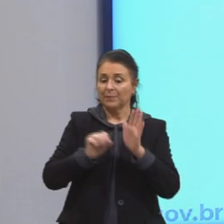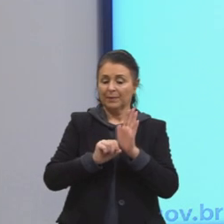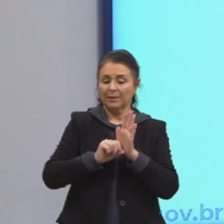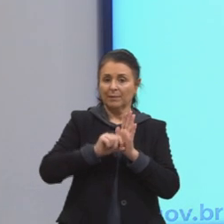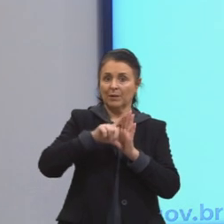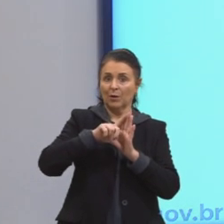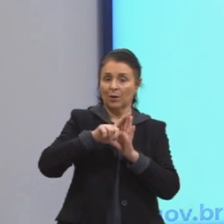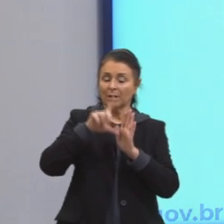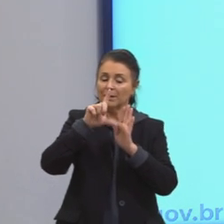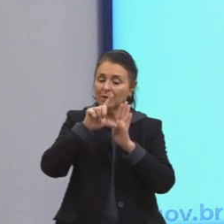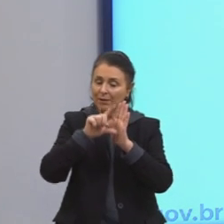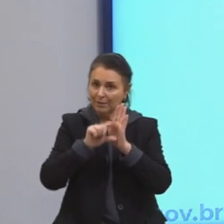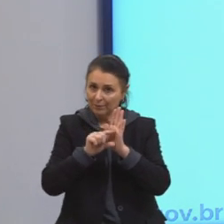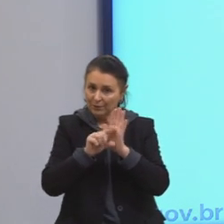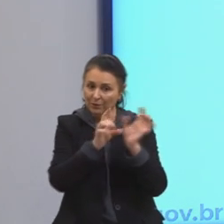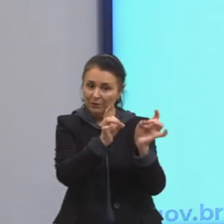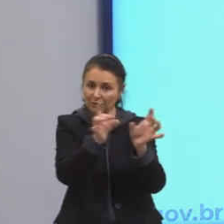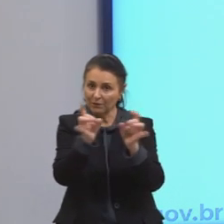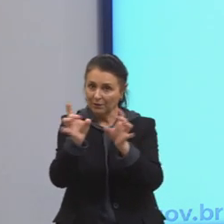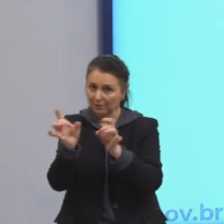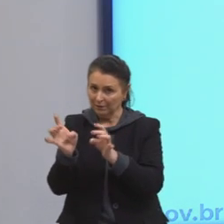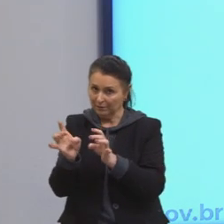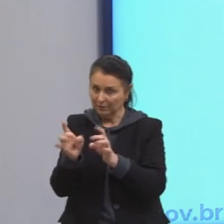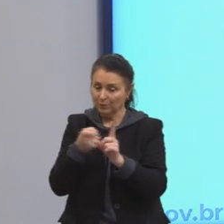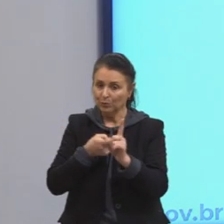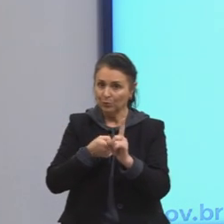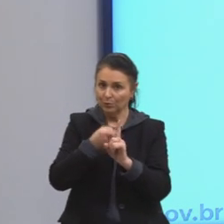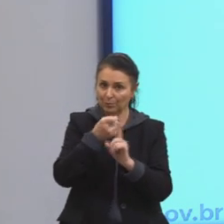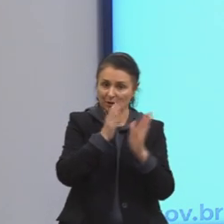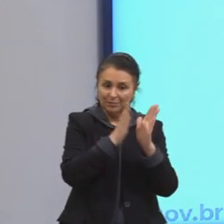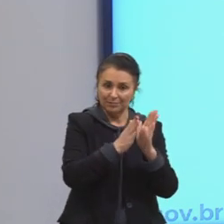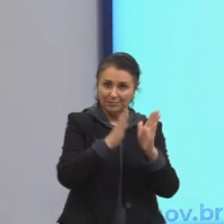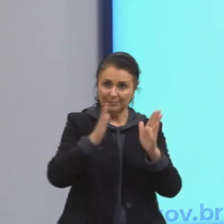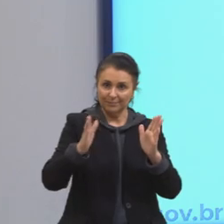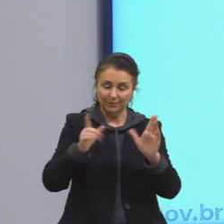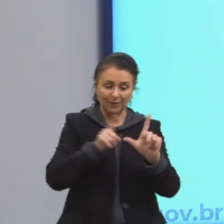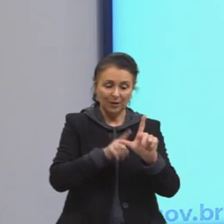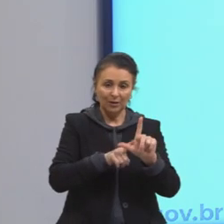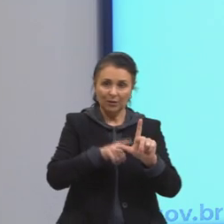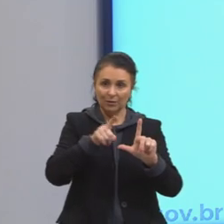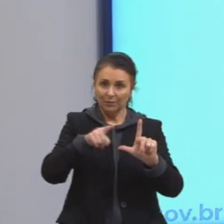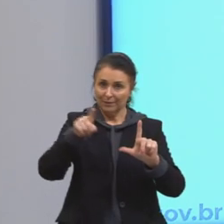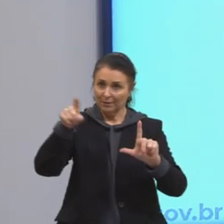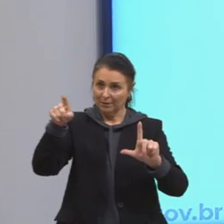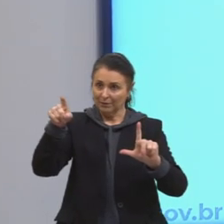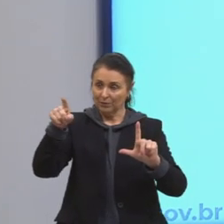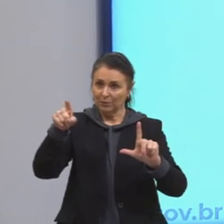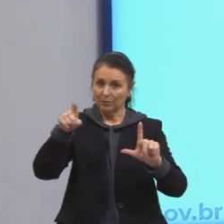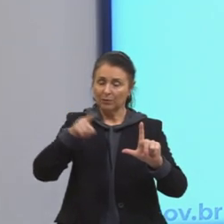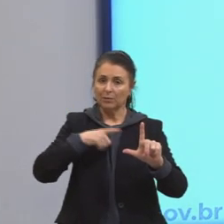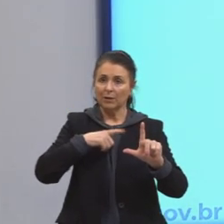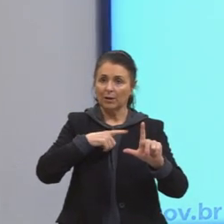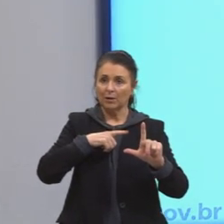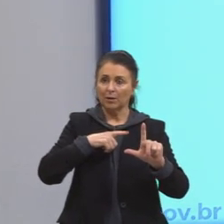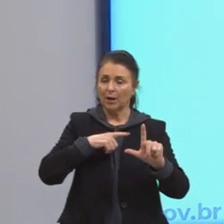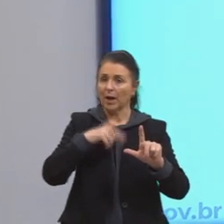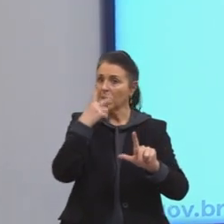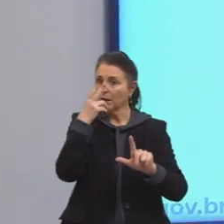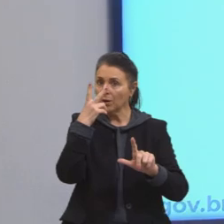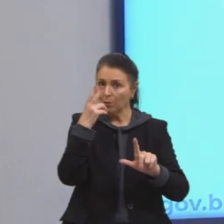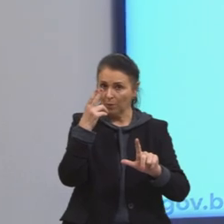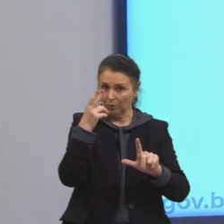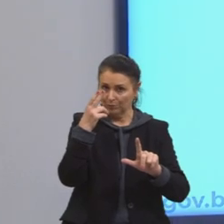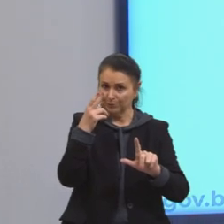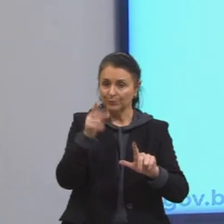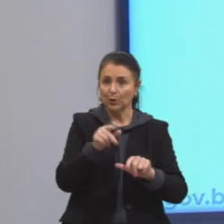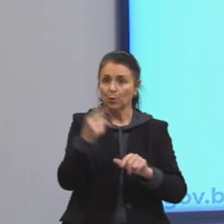e a menor venda absoluta. Aqui nos gráficos, eu coloquei o mesmo gráfico, eu repeti ele duas